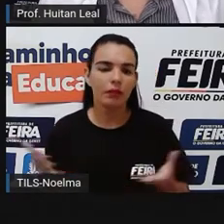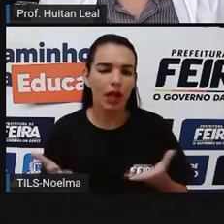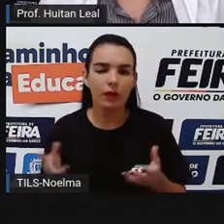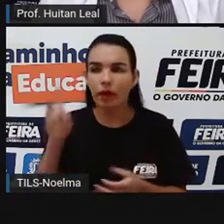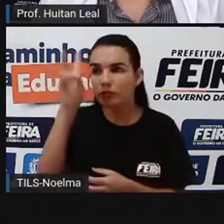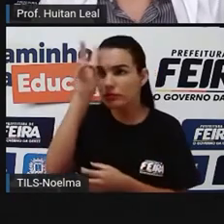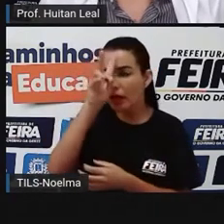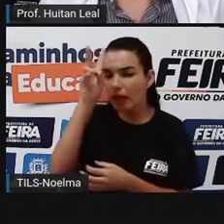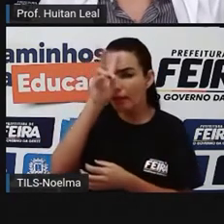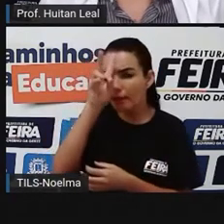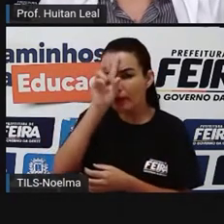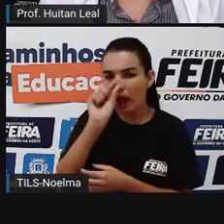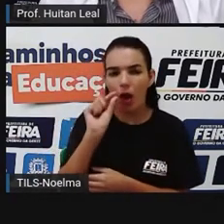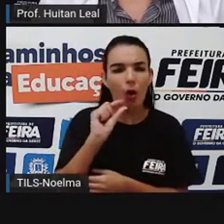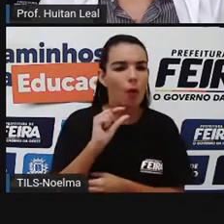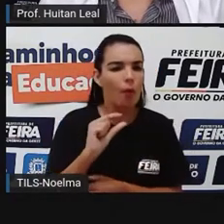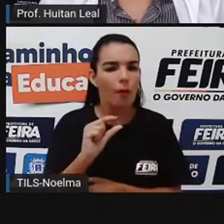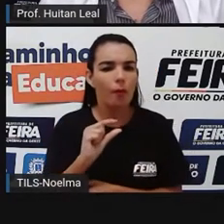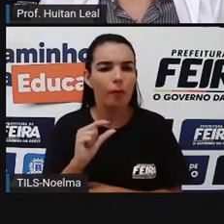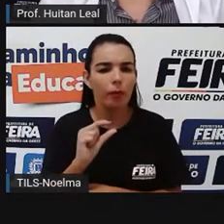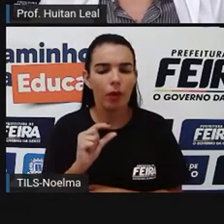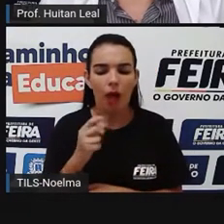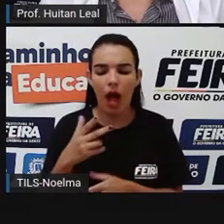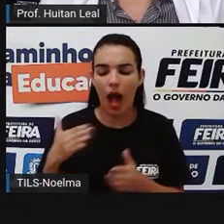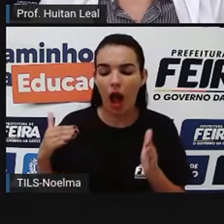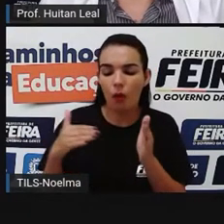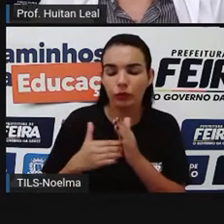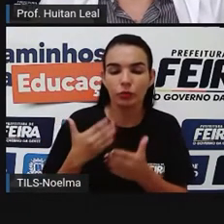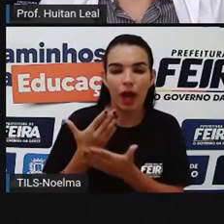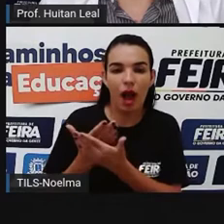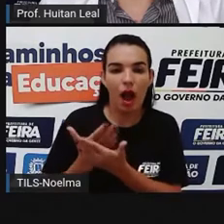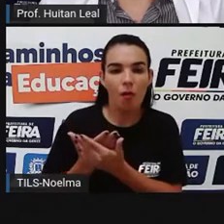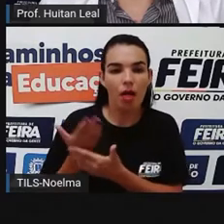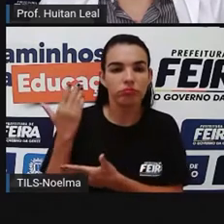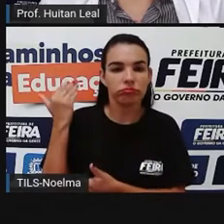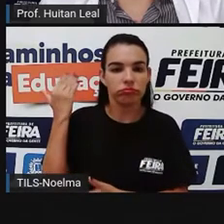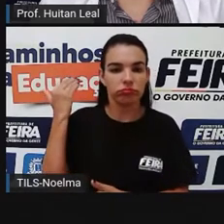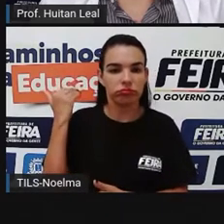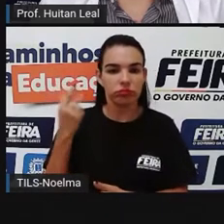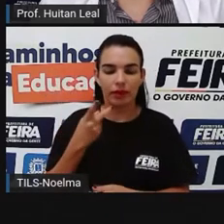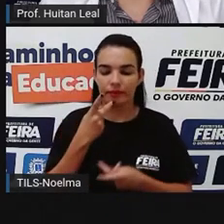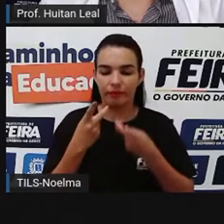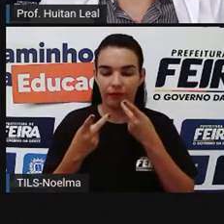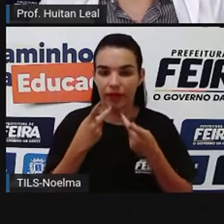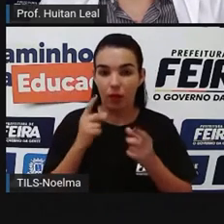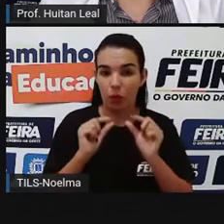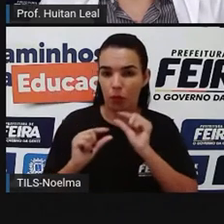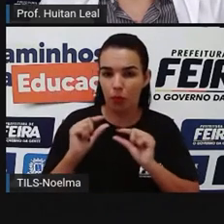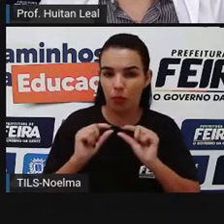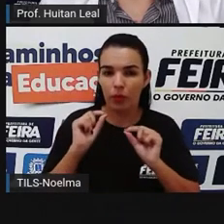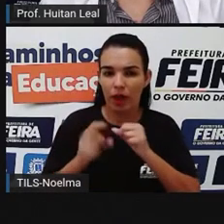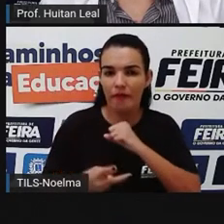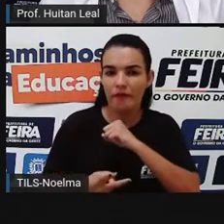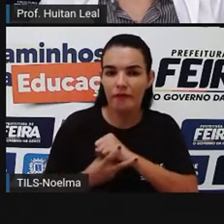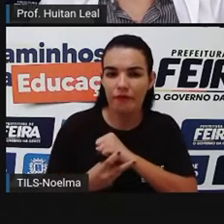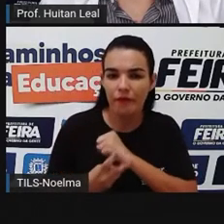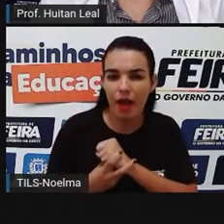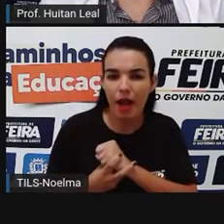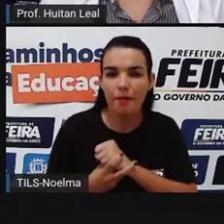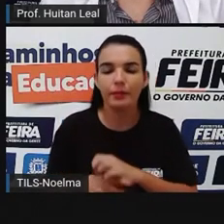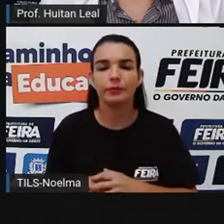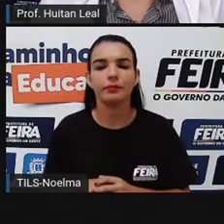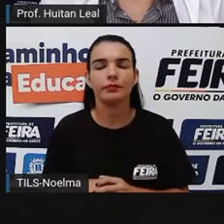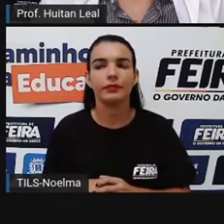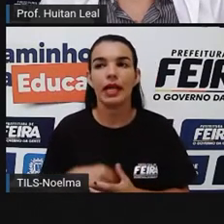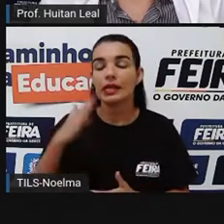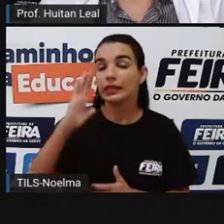relembrar da nossa última aula, que nós começamos a falar sobre verbo e vimos que verbo